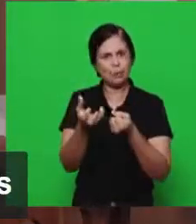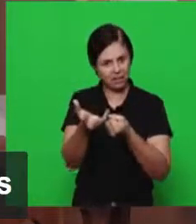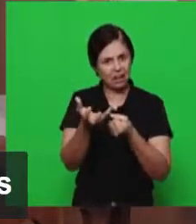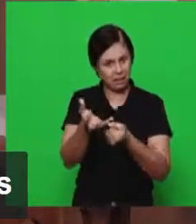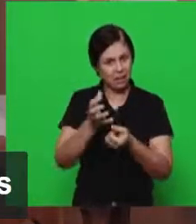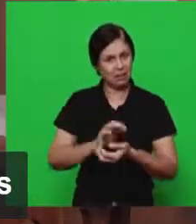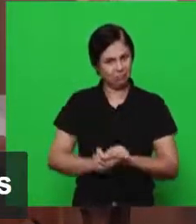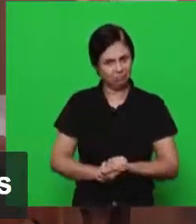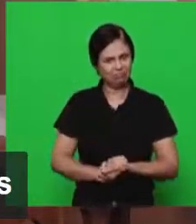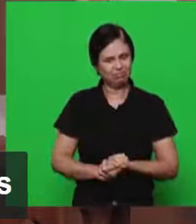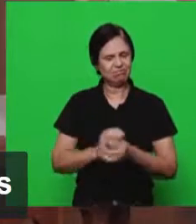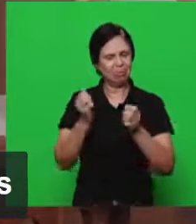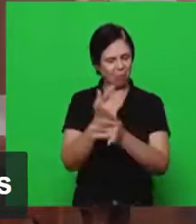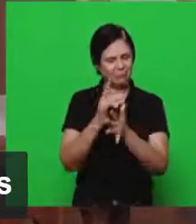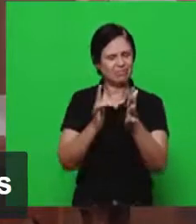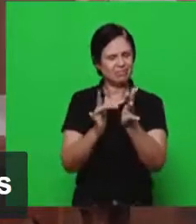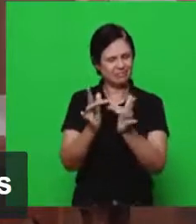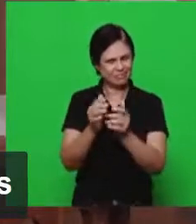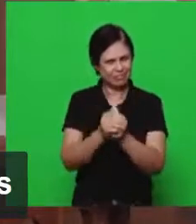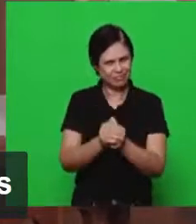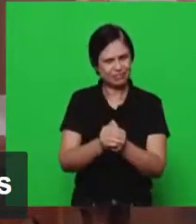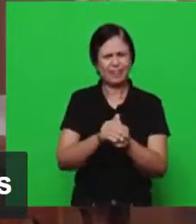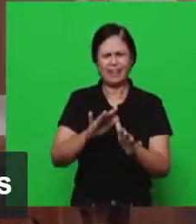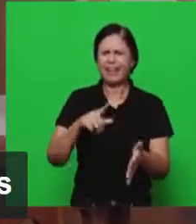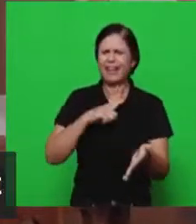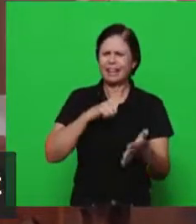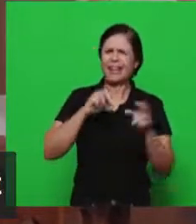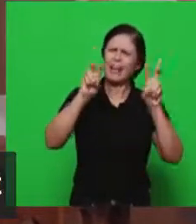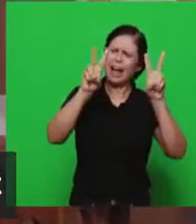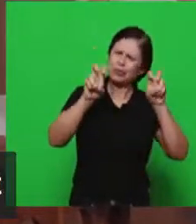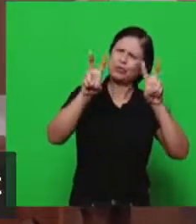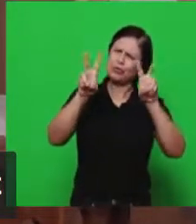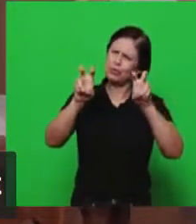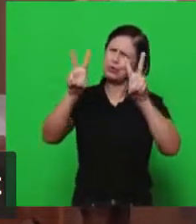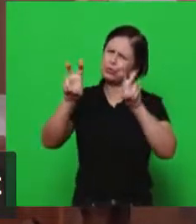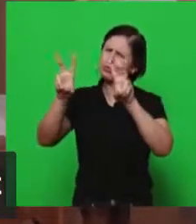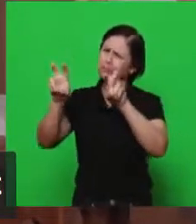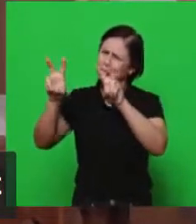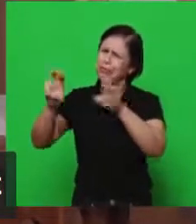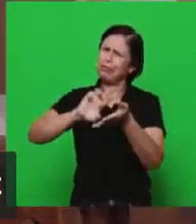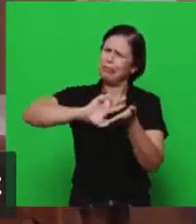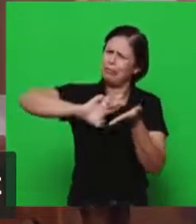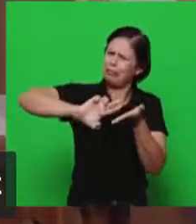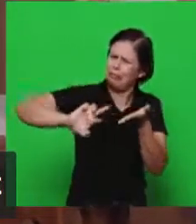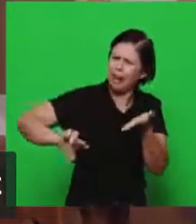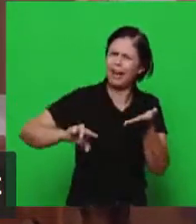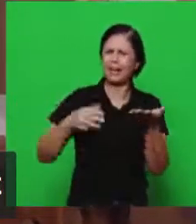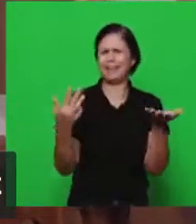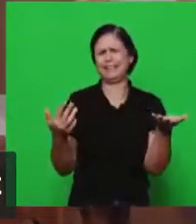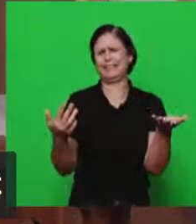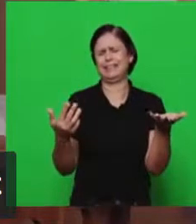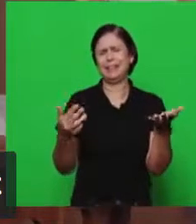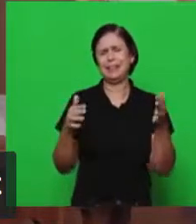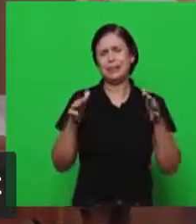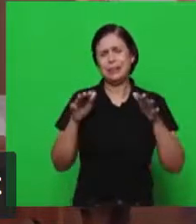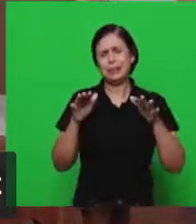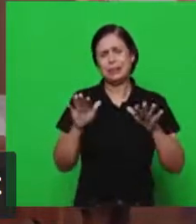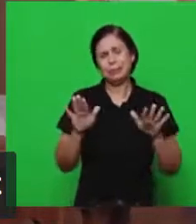Escola Bíblica Dominical. Há muitos assuntos, muitas referências a serem feitas,